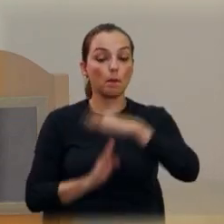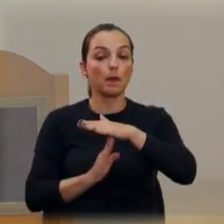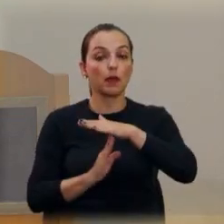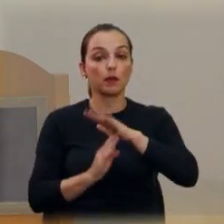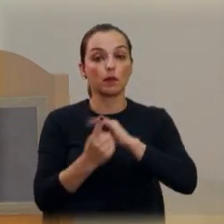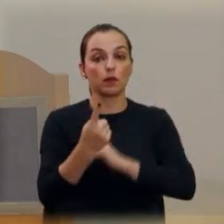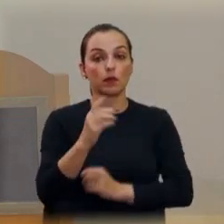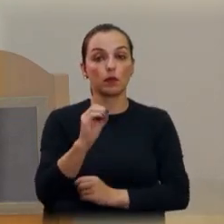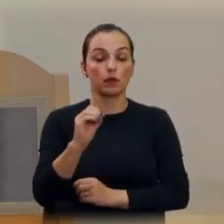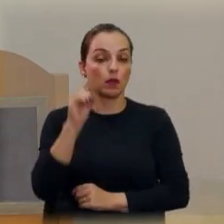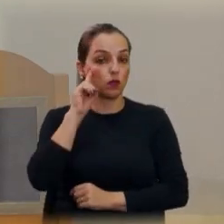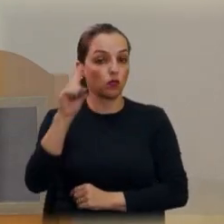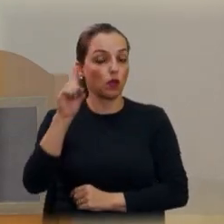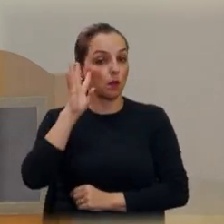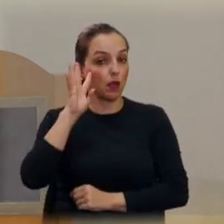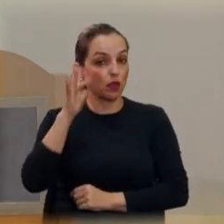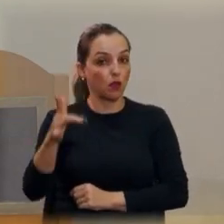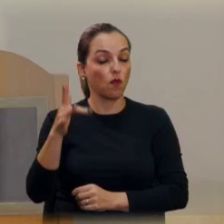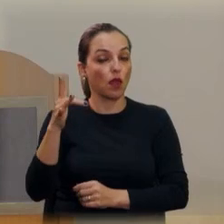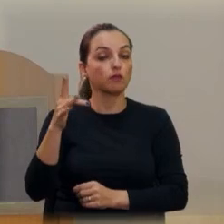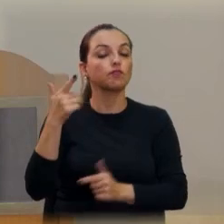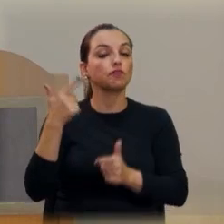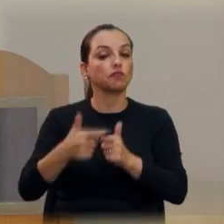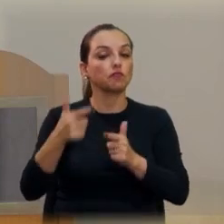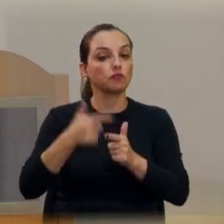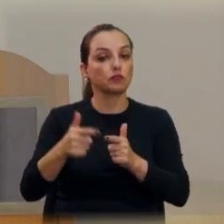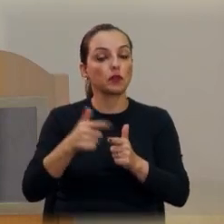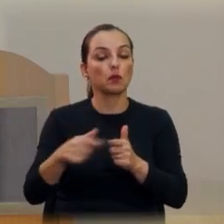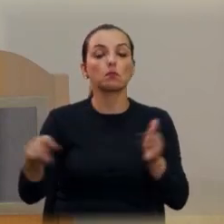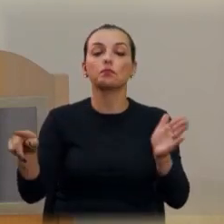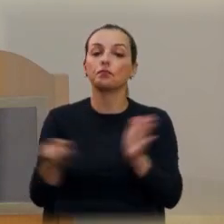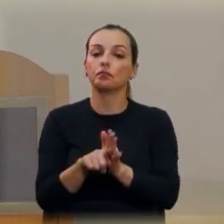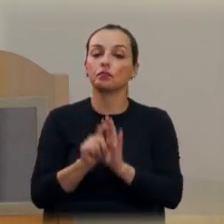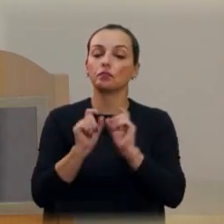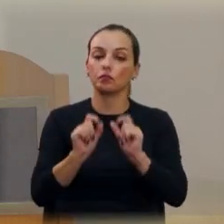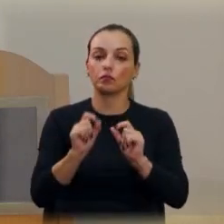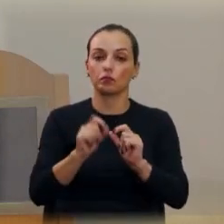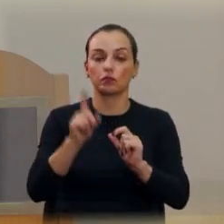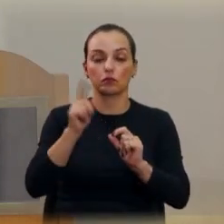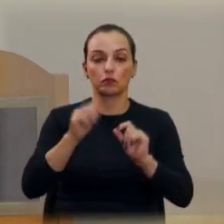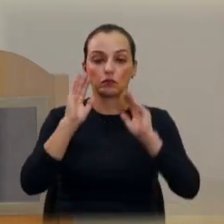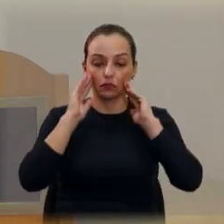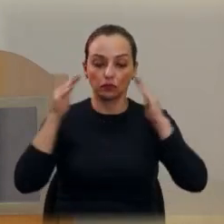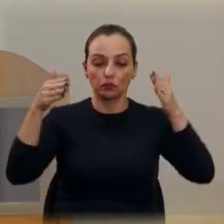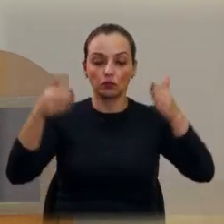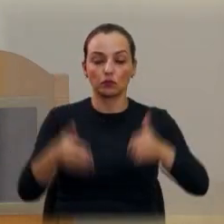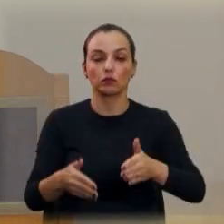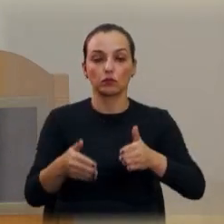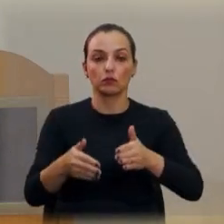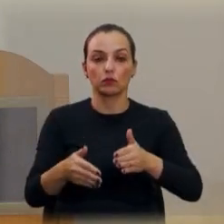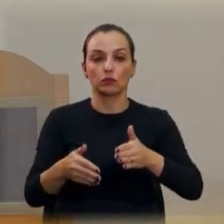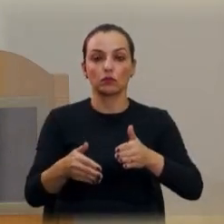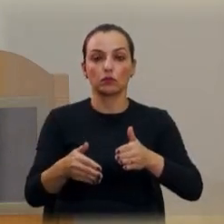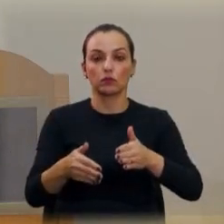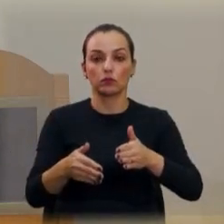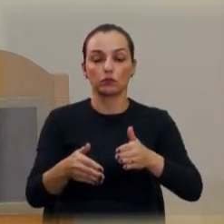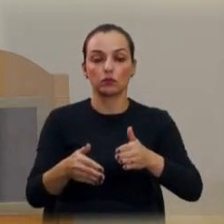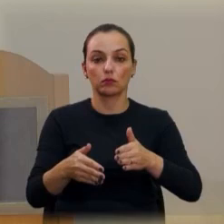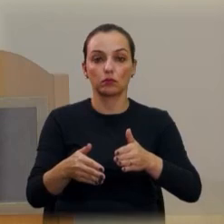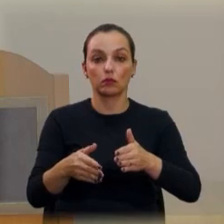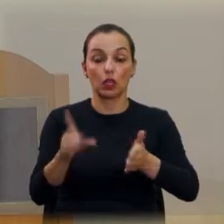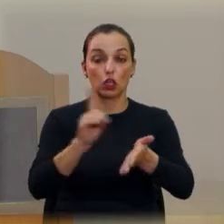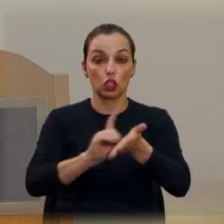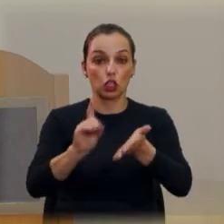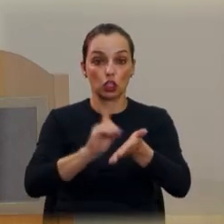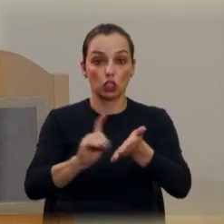100 dias para a resolução final desse impasse, que será na direção de informatizar todo o